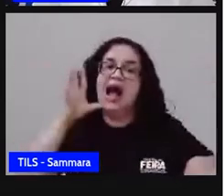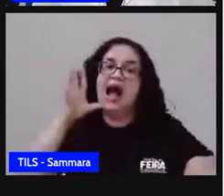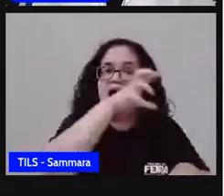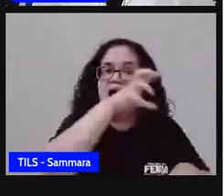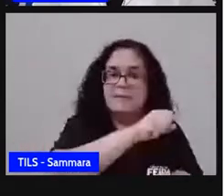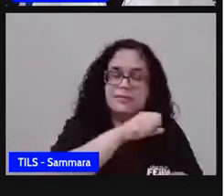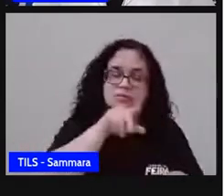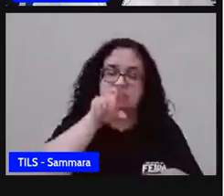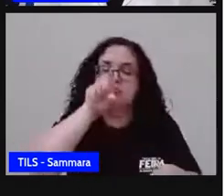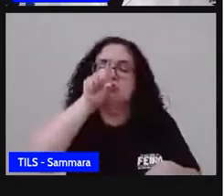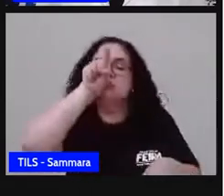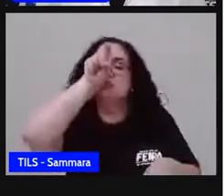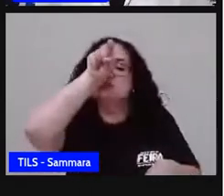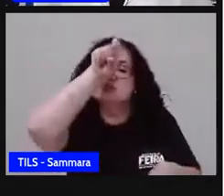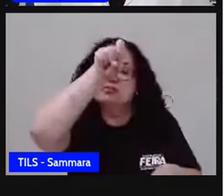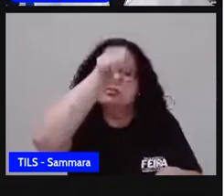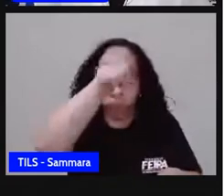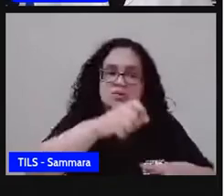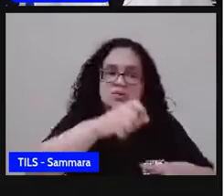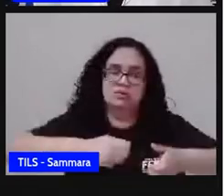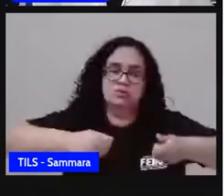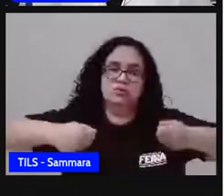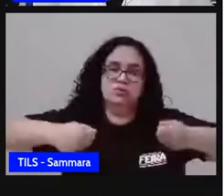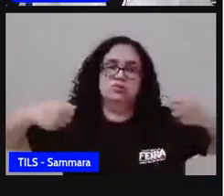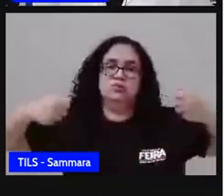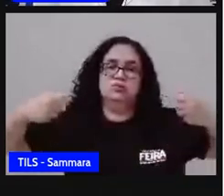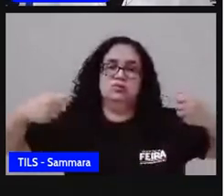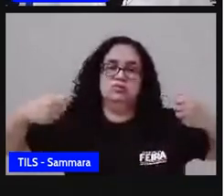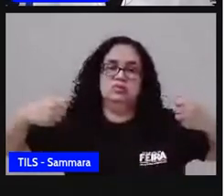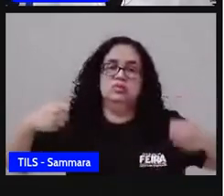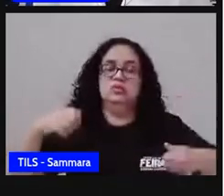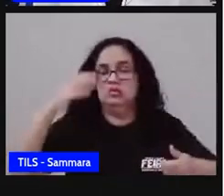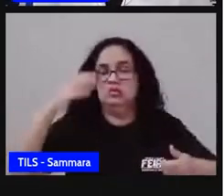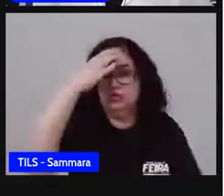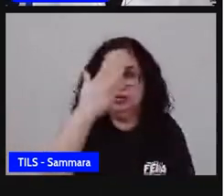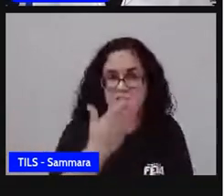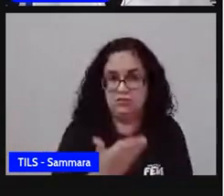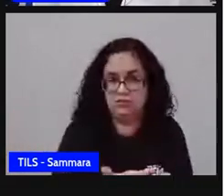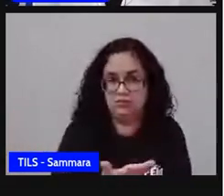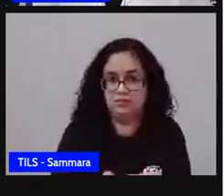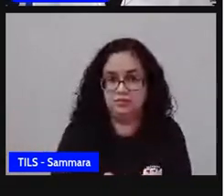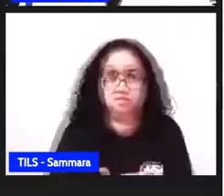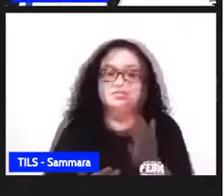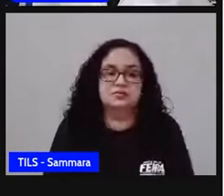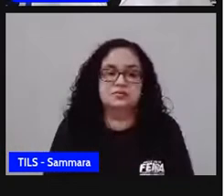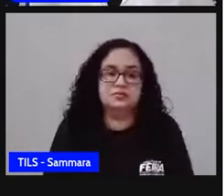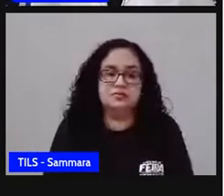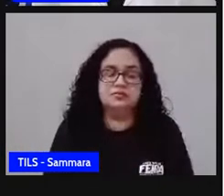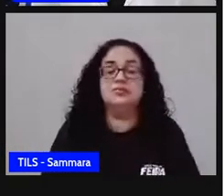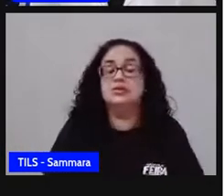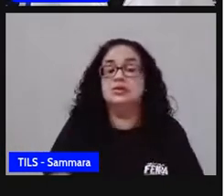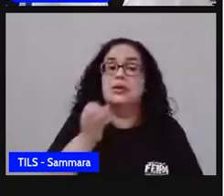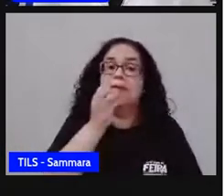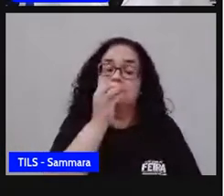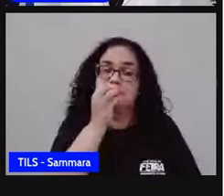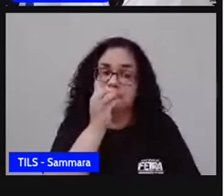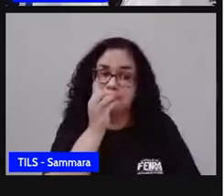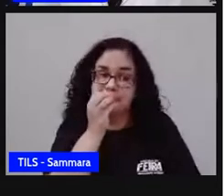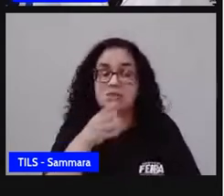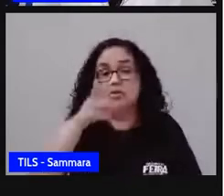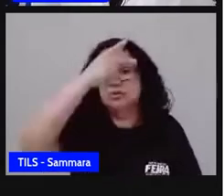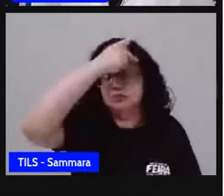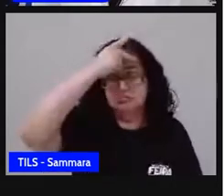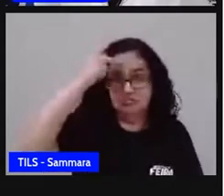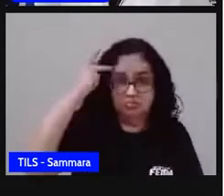condor, aquele robusto, perene. É isso que eu acredito. Estou feliz. Cheguei. Bom, é isso, né,